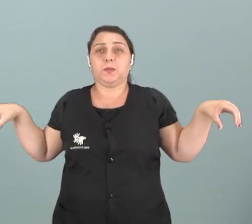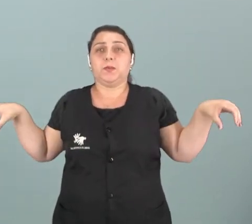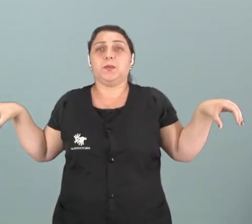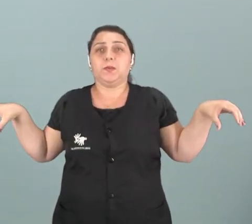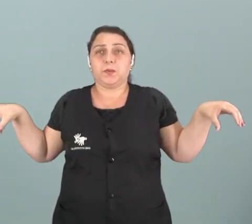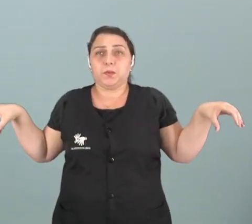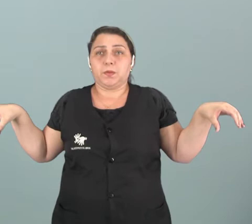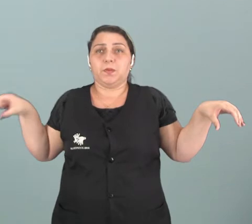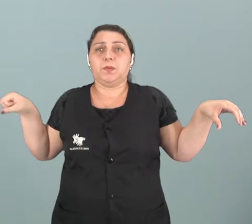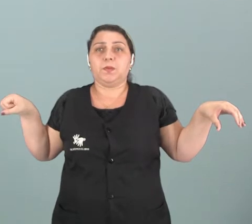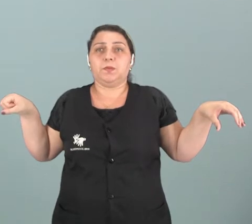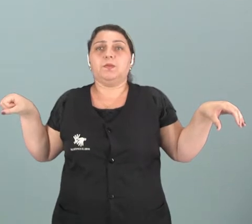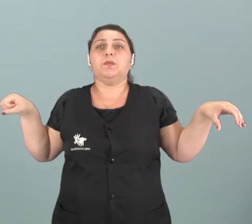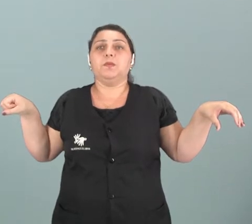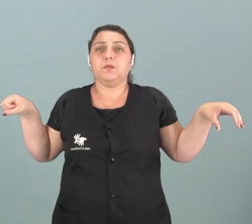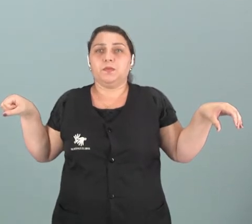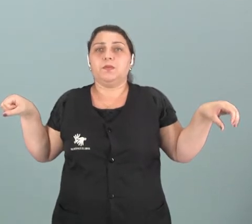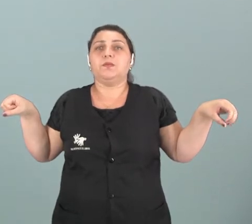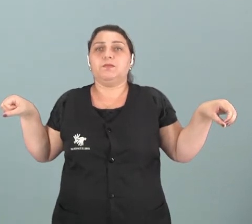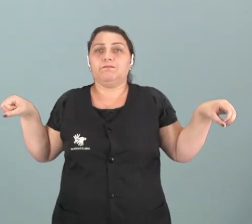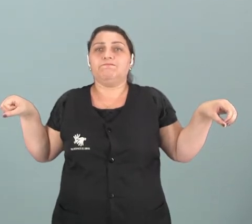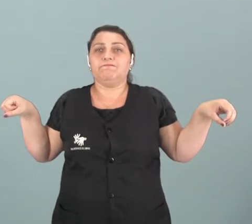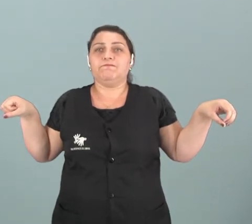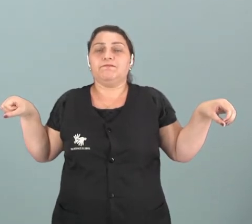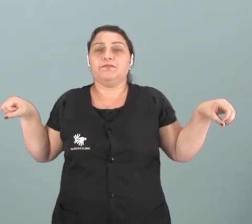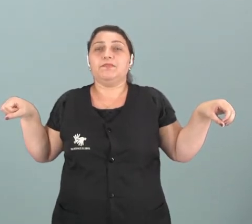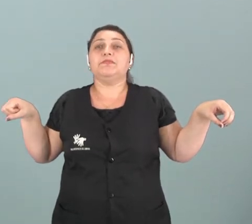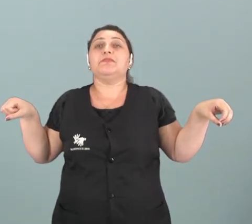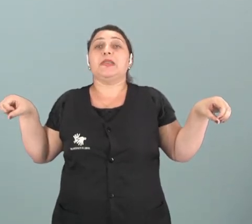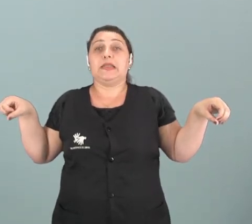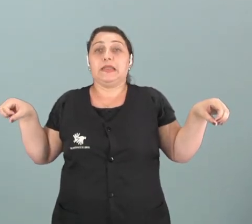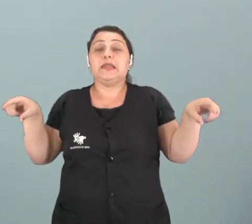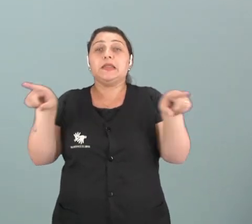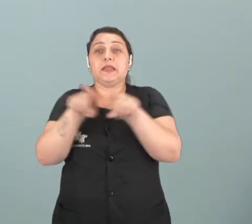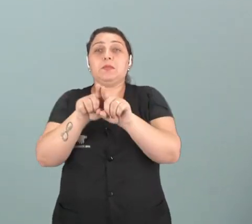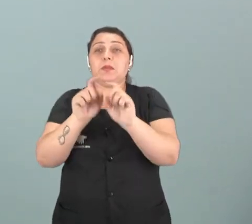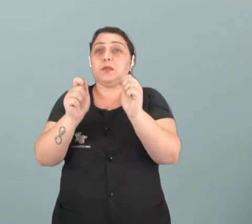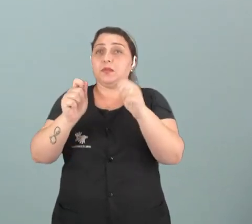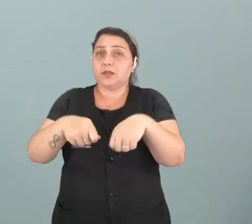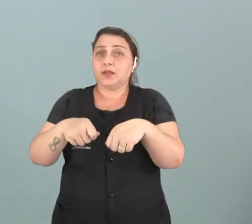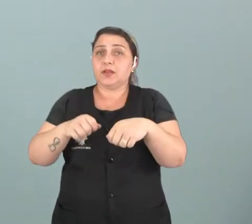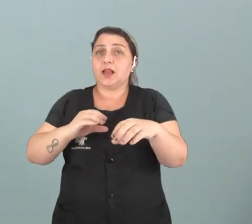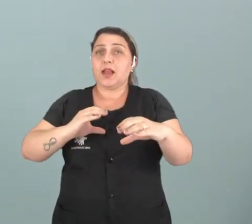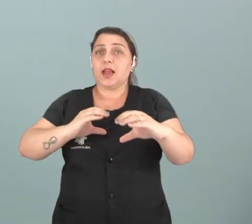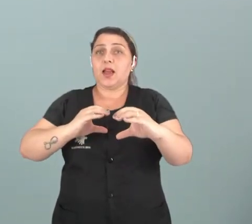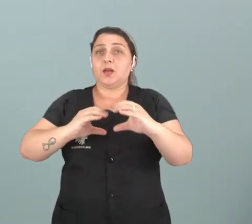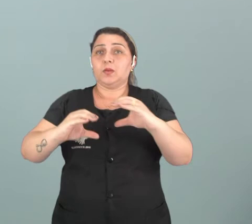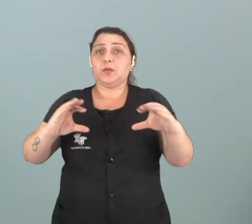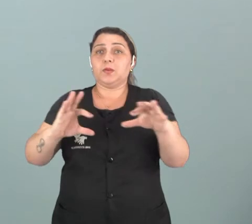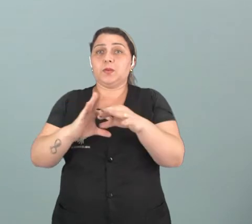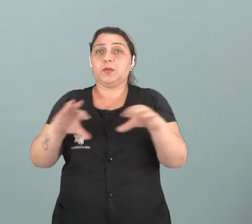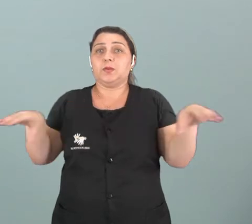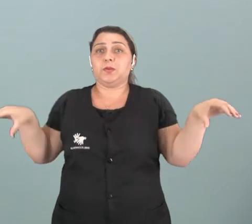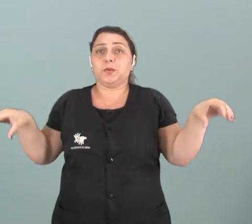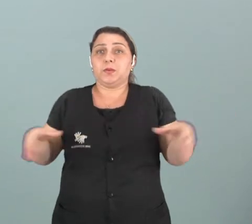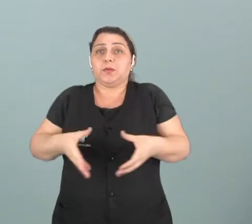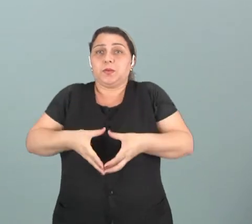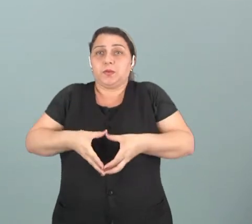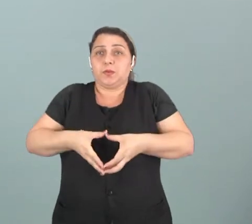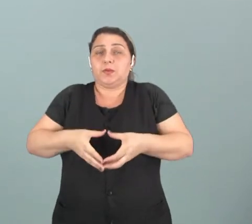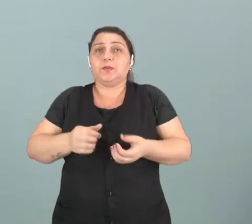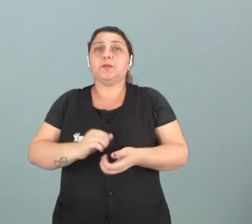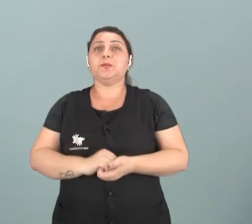uterinas. Então geralmente a fecundação ela ocorre ali. E essas tubas elas também permitem a comunicação do ovário com o útero, tá?